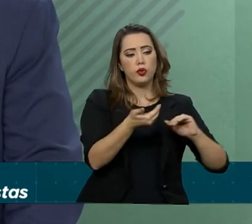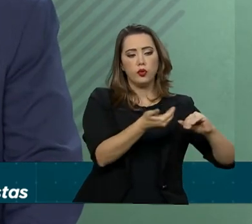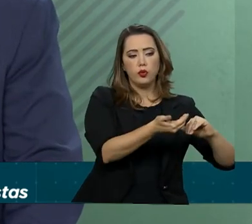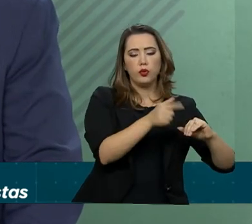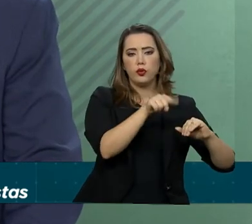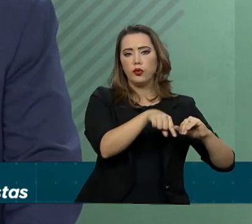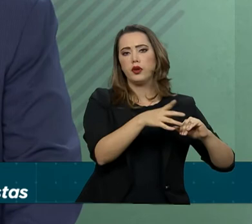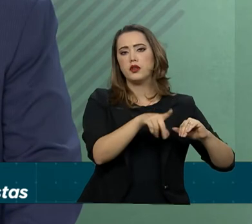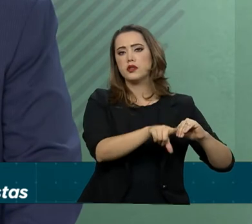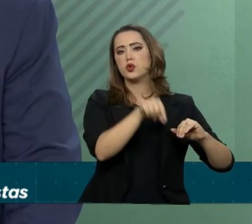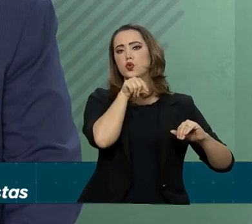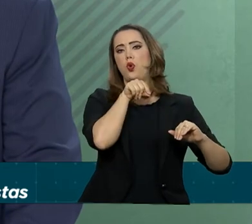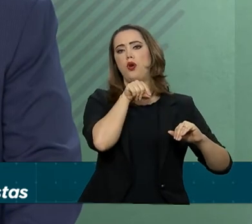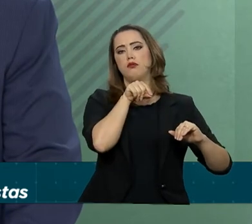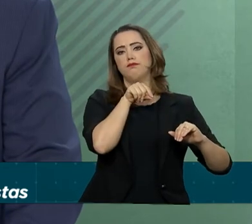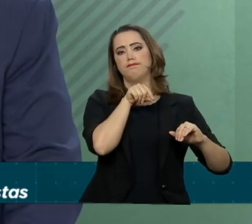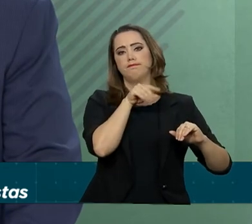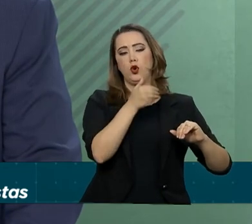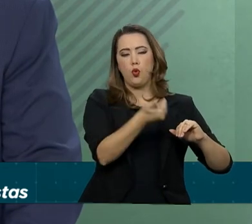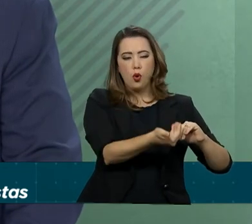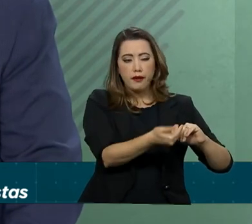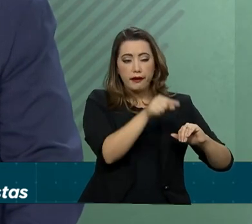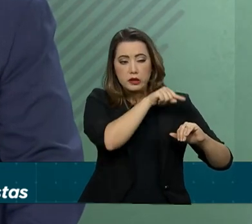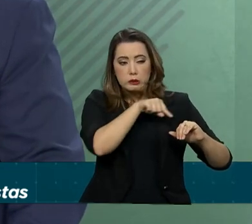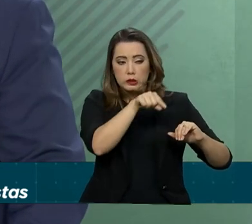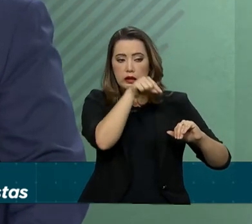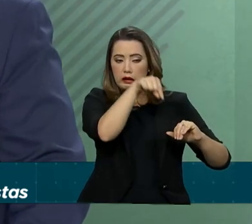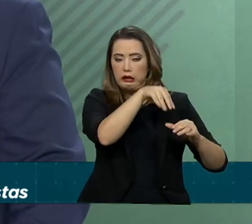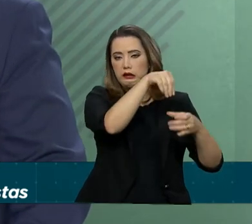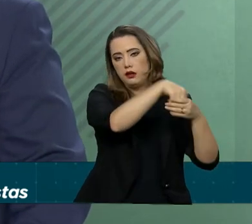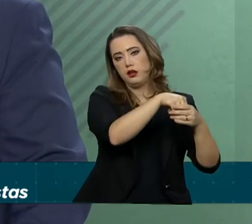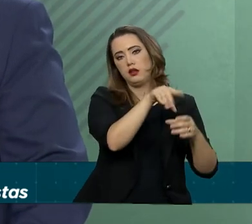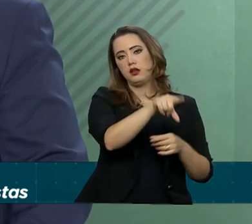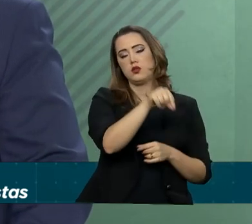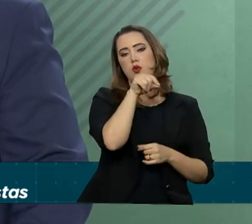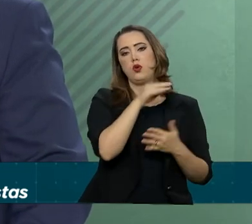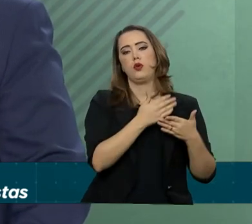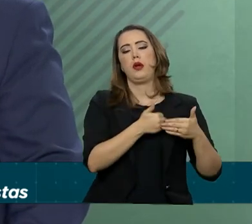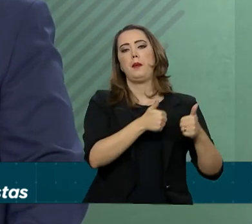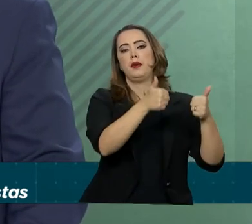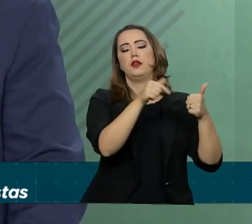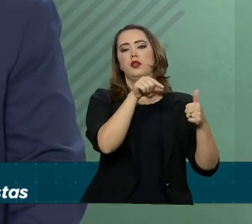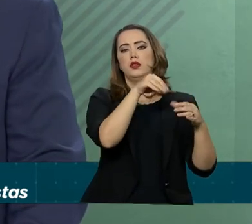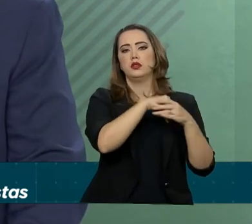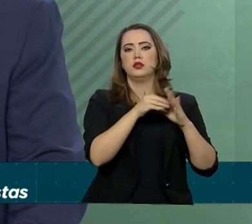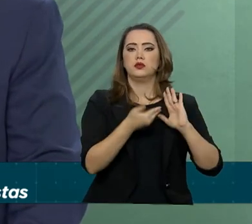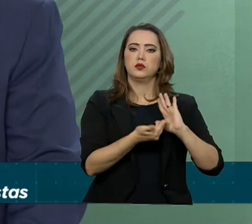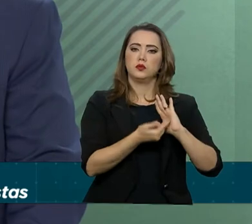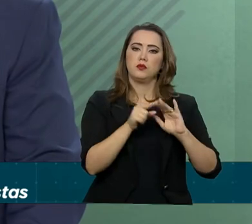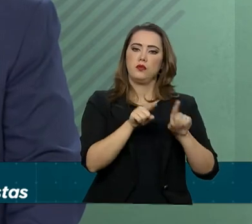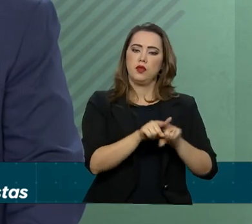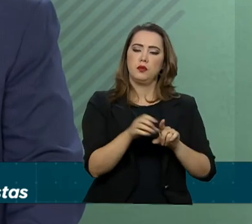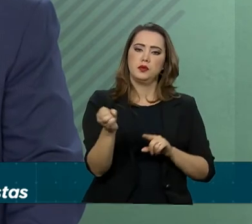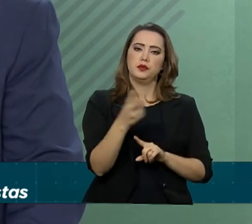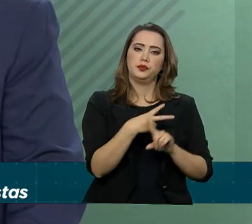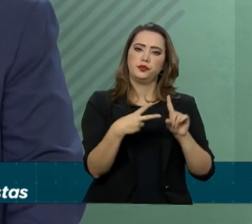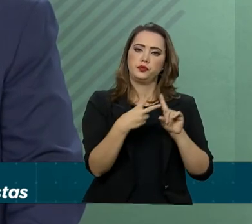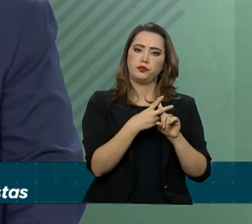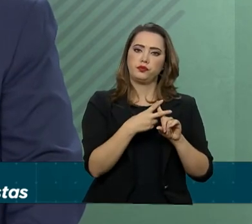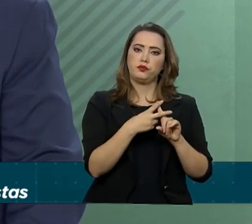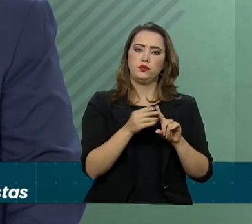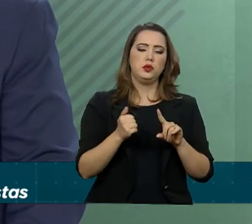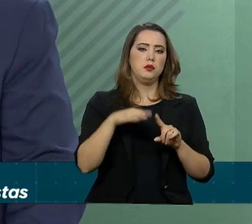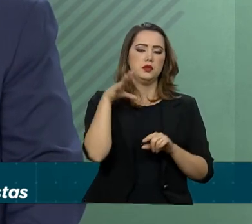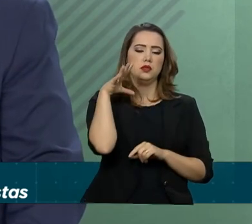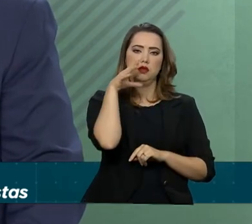o condão para decidir o que é melhor, sob o ponto de vista da casa que legisla, para que a nova Previdência seja